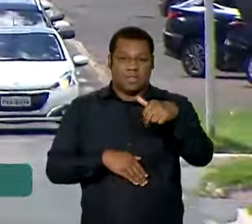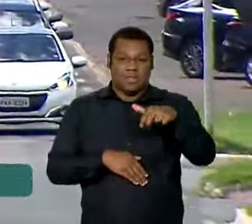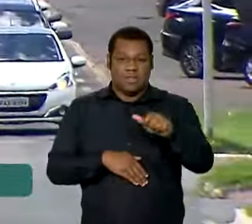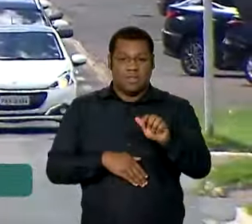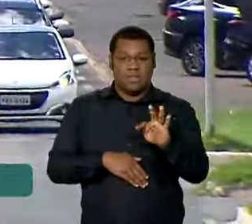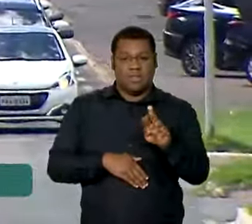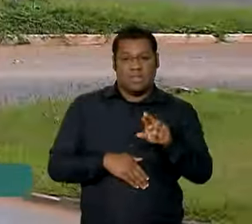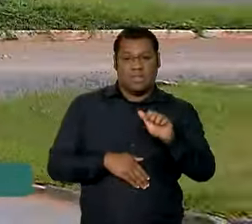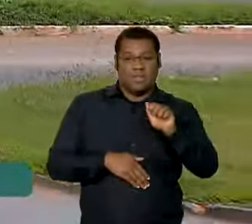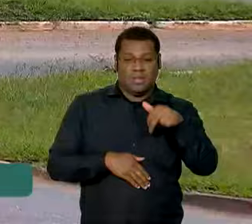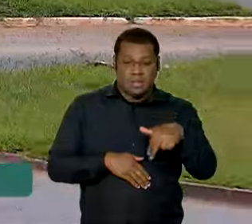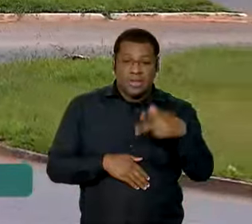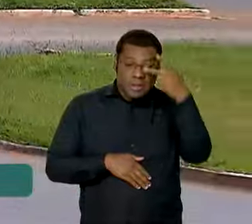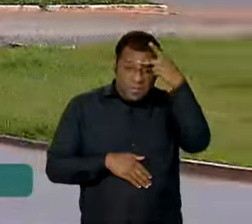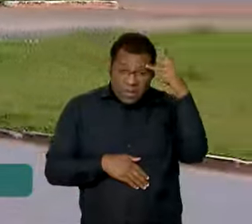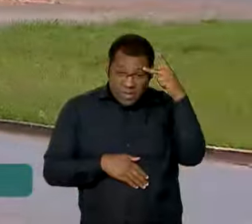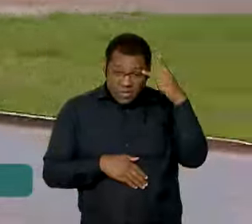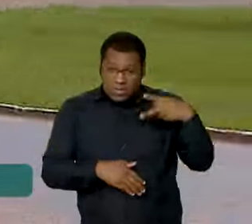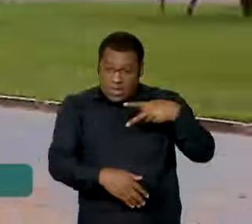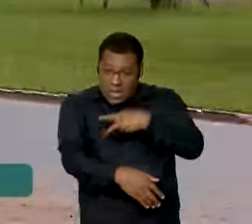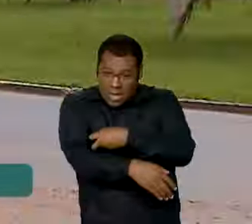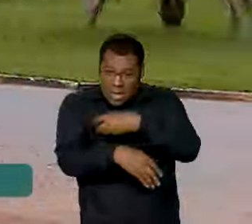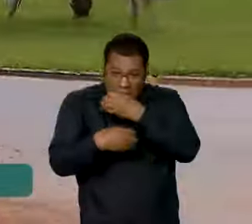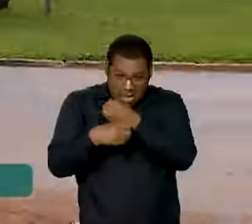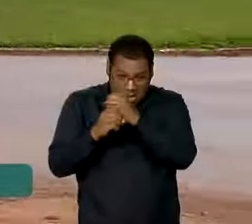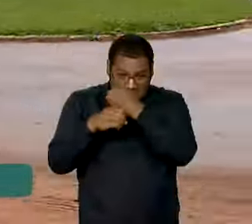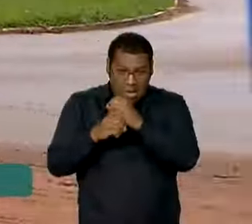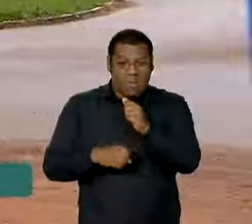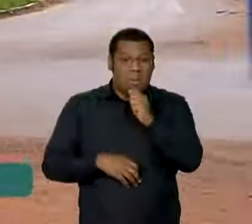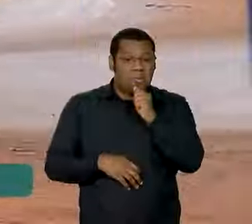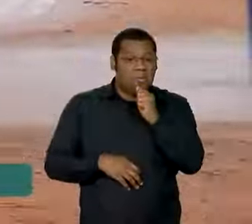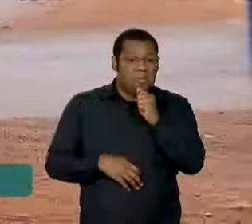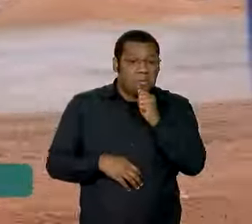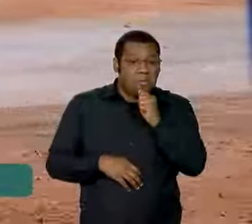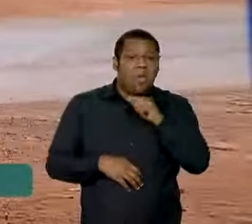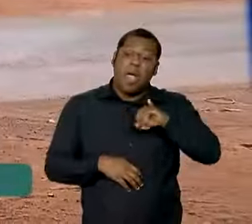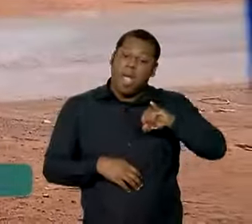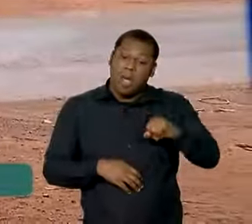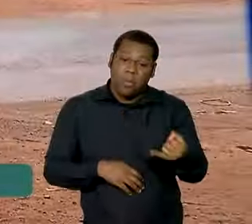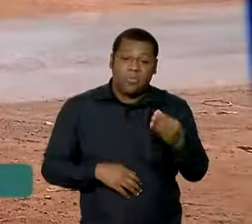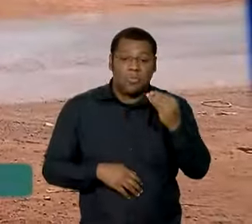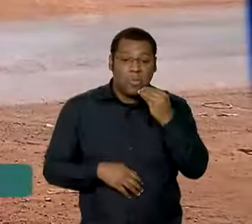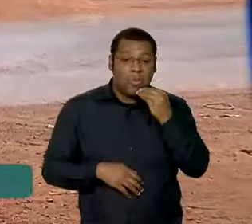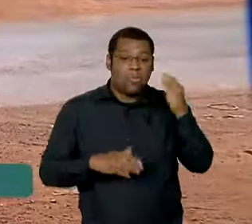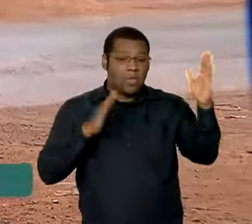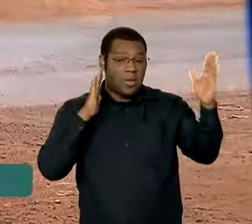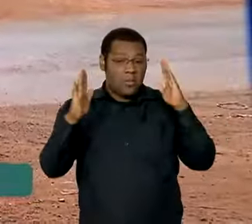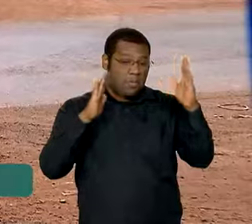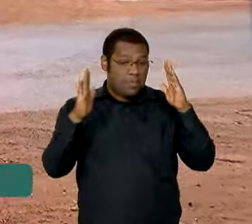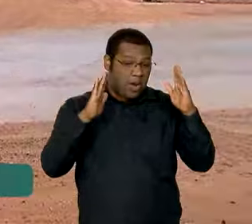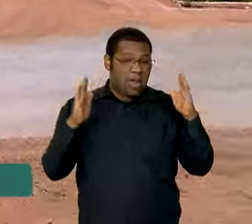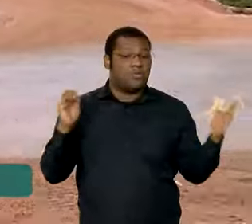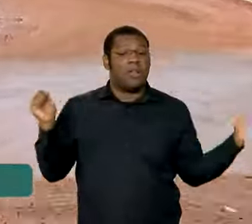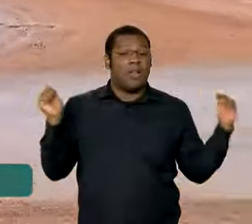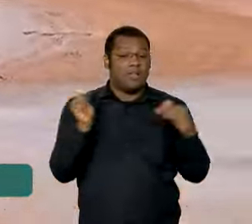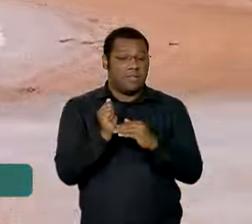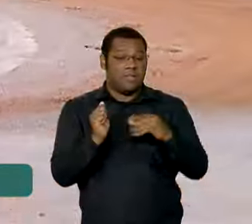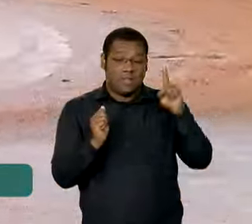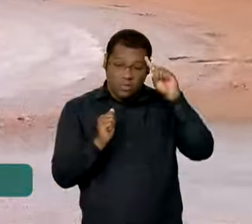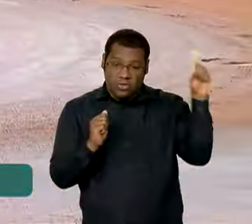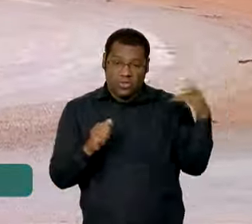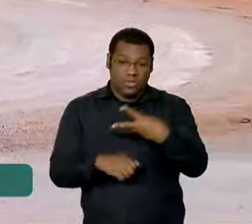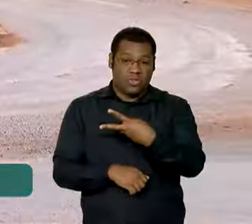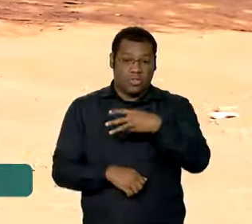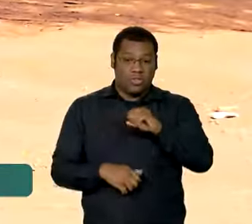ainda não fez o exame tem a chance de aproveitar a prorrogação do prazo que agora vai até o dia